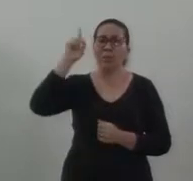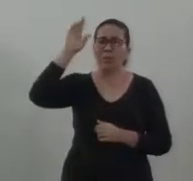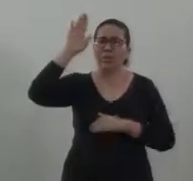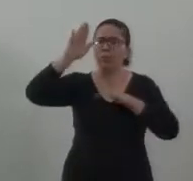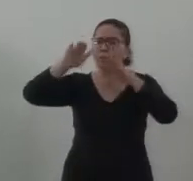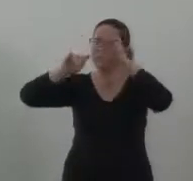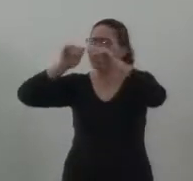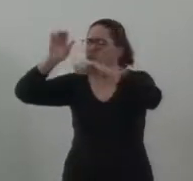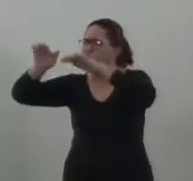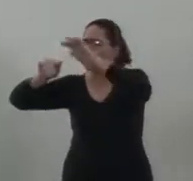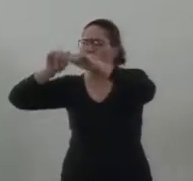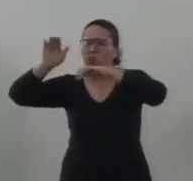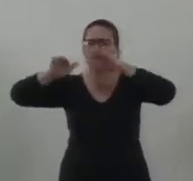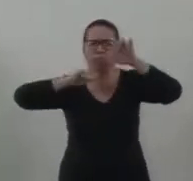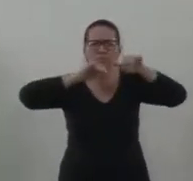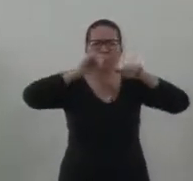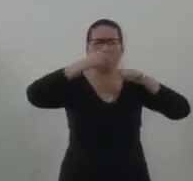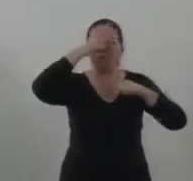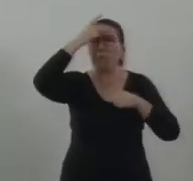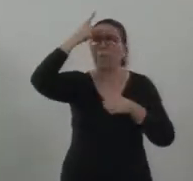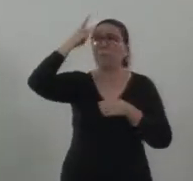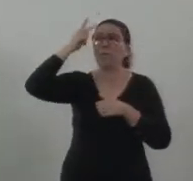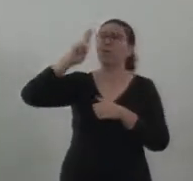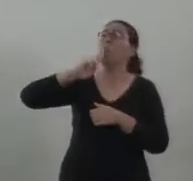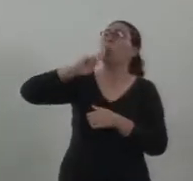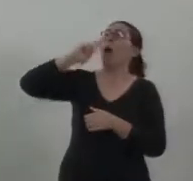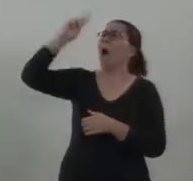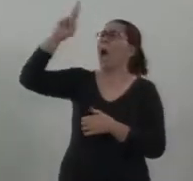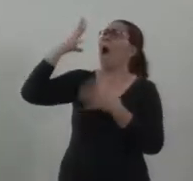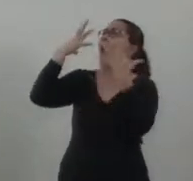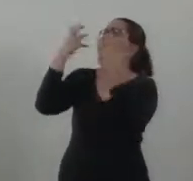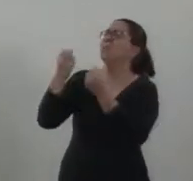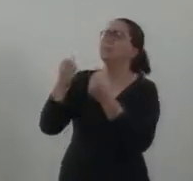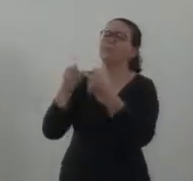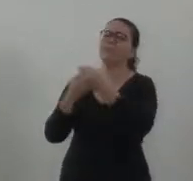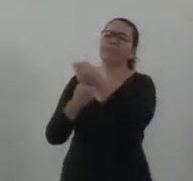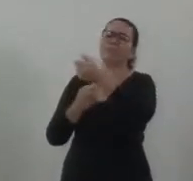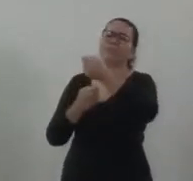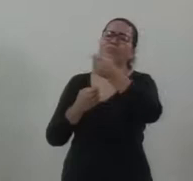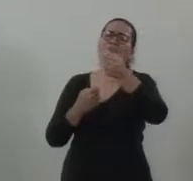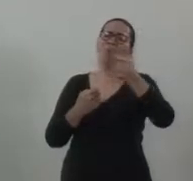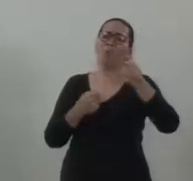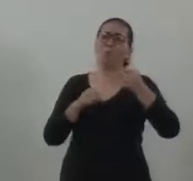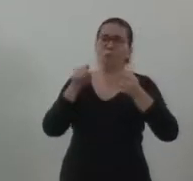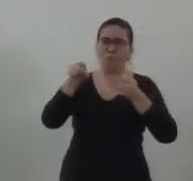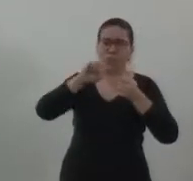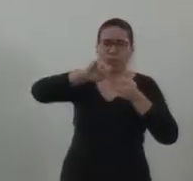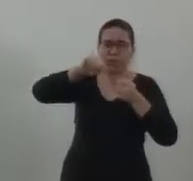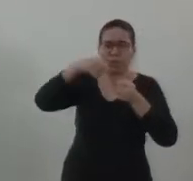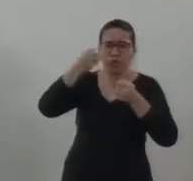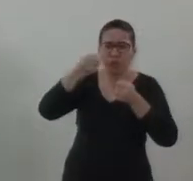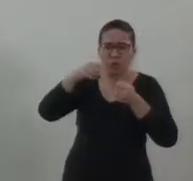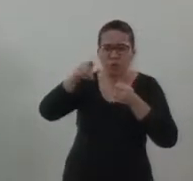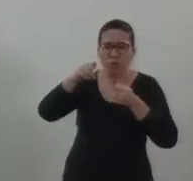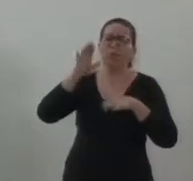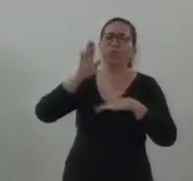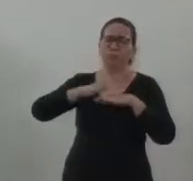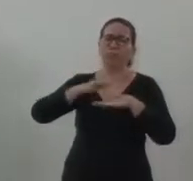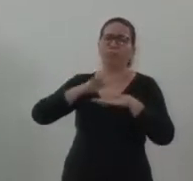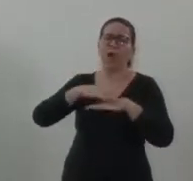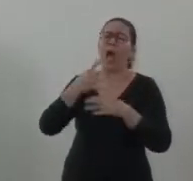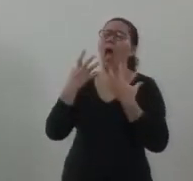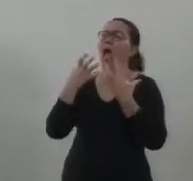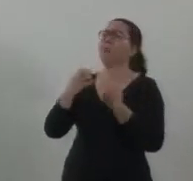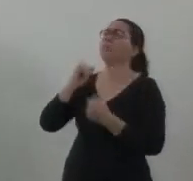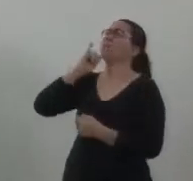são muitos, porém aqueles que dizem sim são poucos, e você está dentre esses poucos,